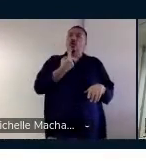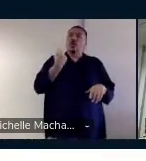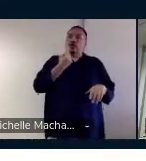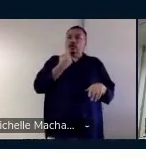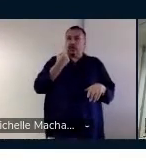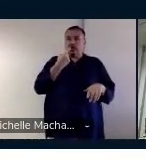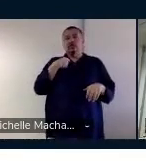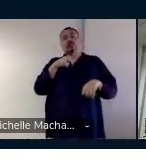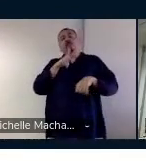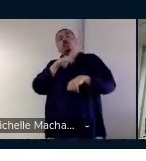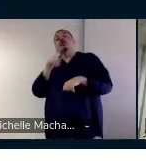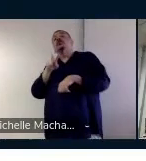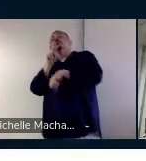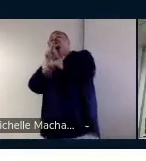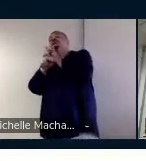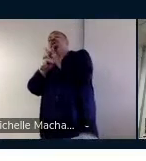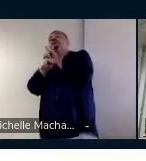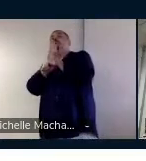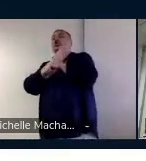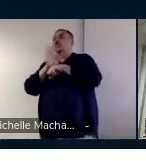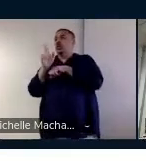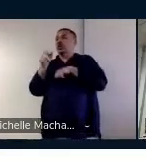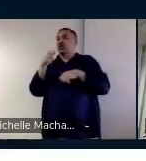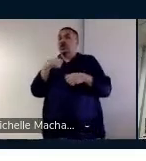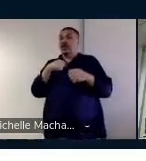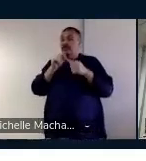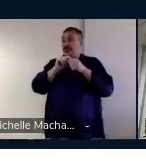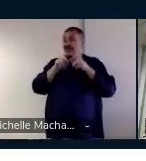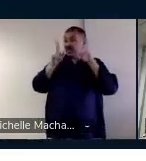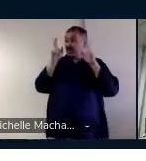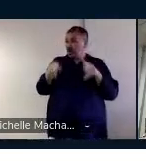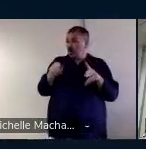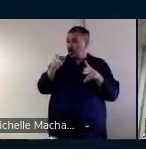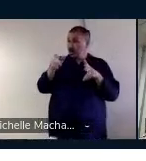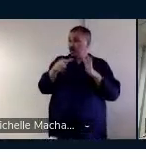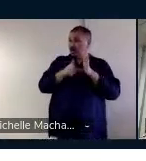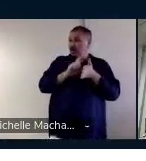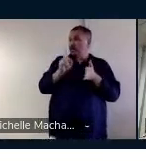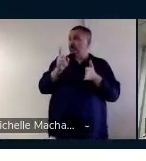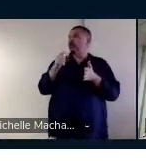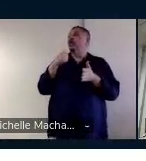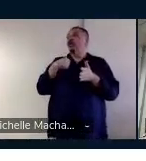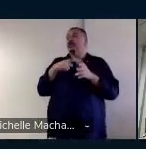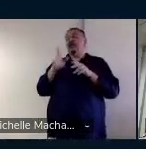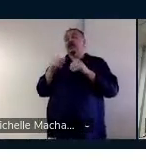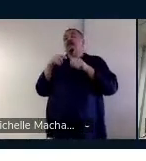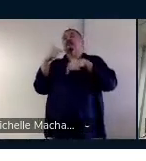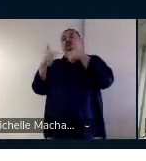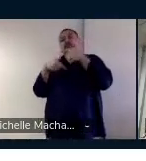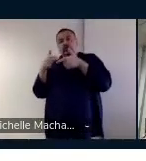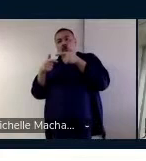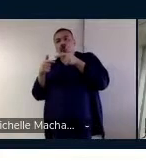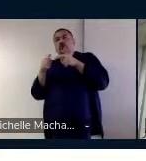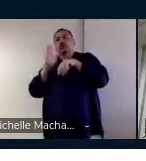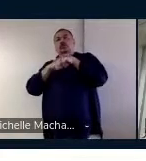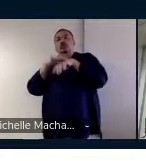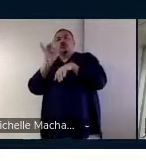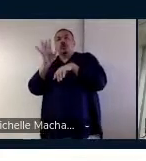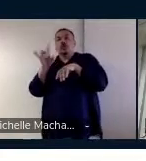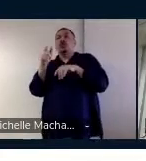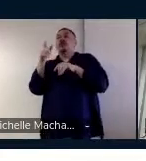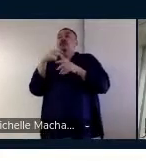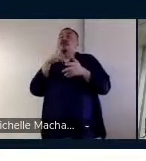professor. Então, o professor não vai dar o mesmo suporte que ele deu na prática guiada. Ele vai deixar o aluno fazer. Vai supervisionar.